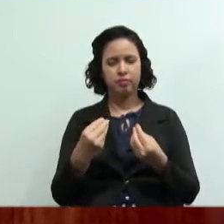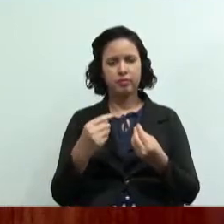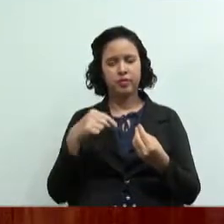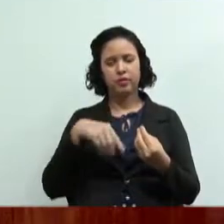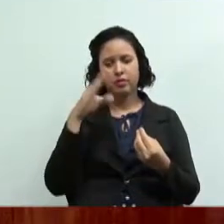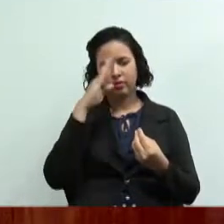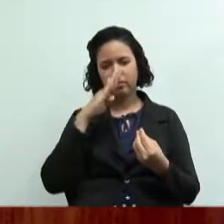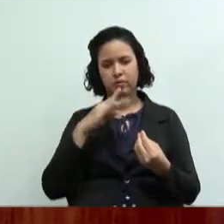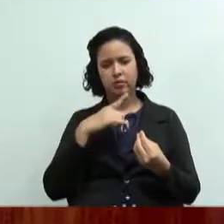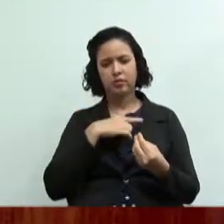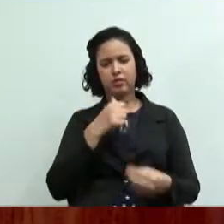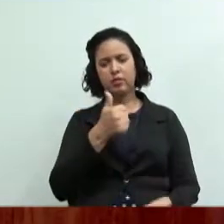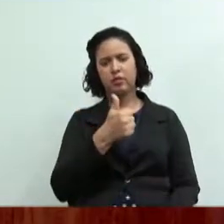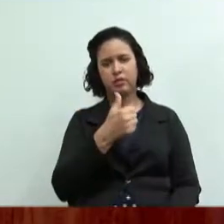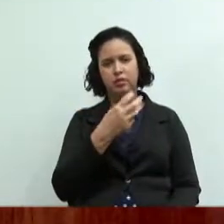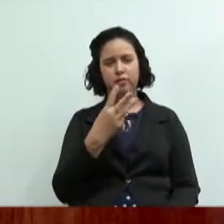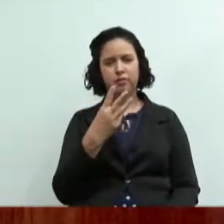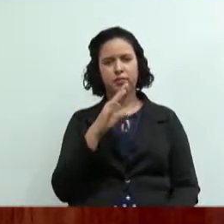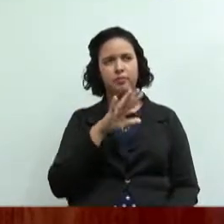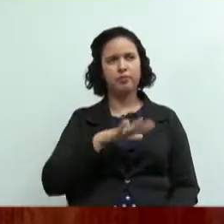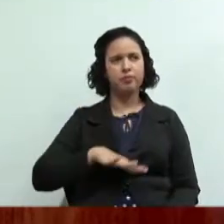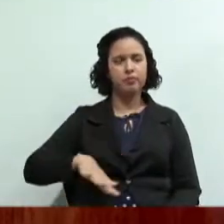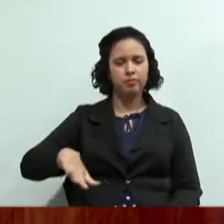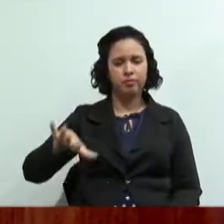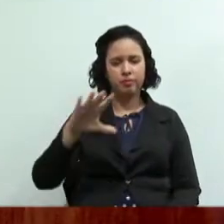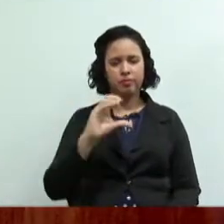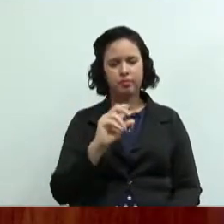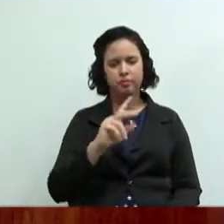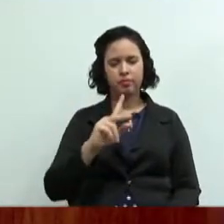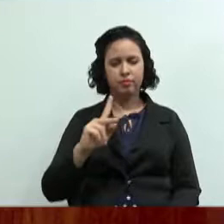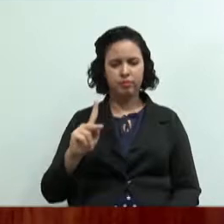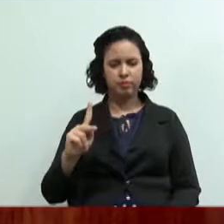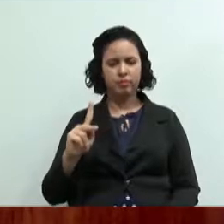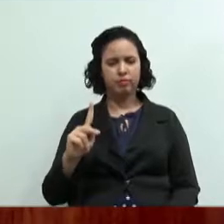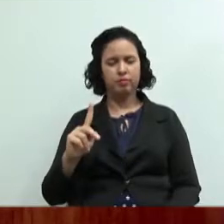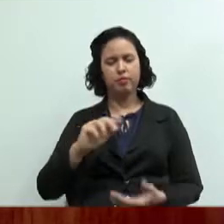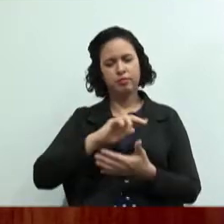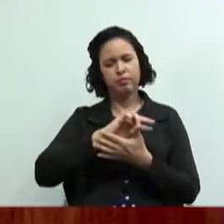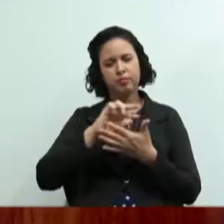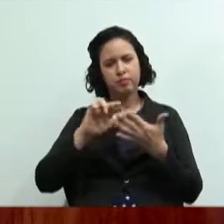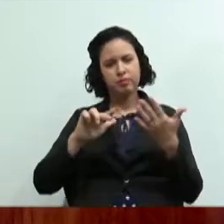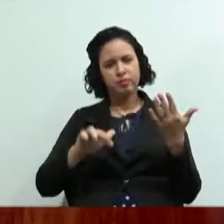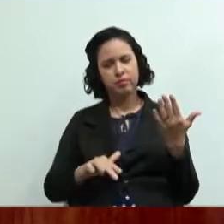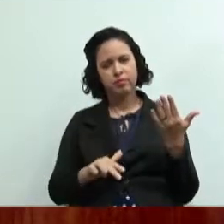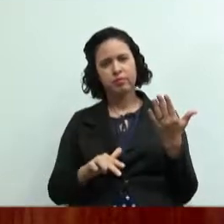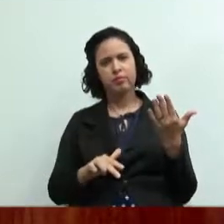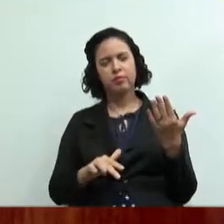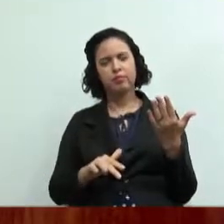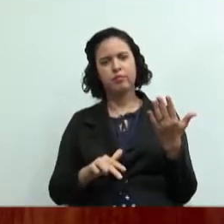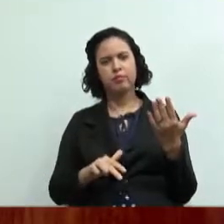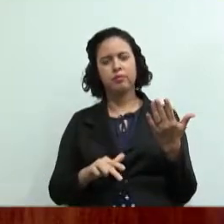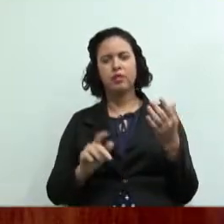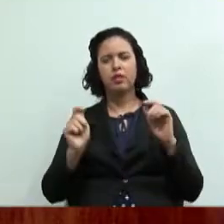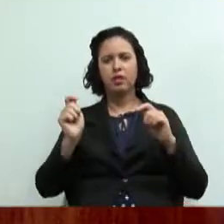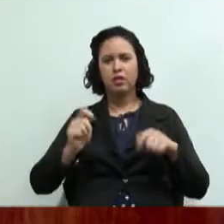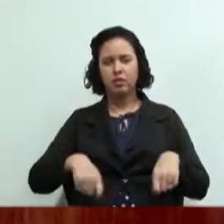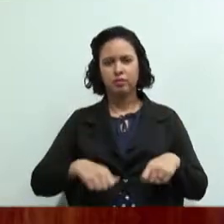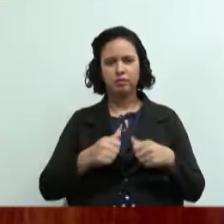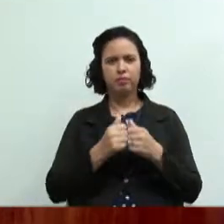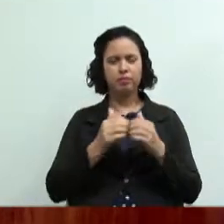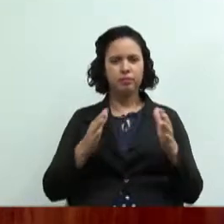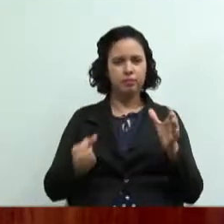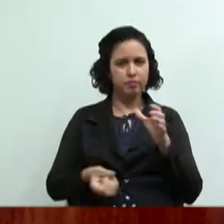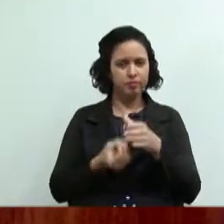Brasil nós temos 13 ramos de cooperativismo são ramos diversos de diversas atuações que podem ser abertas